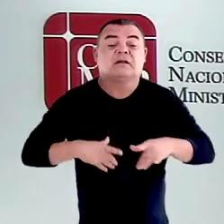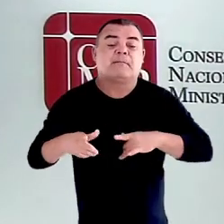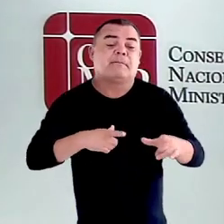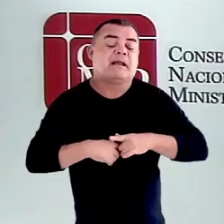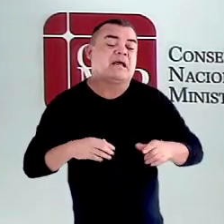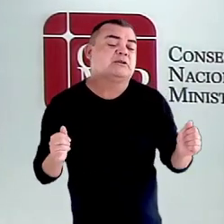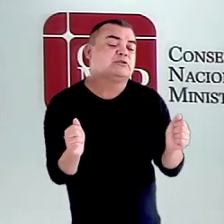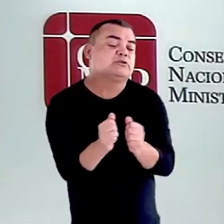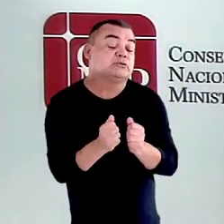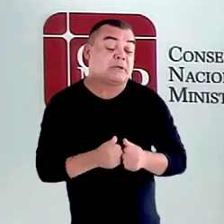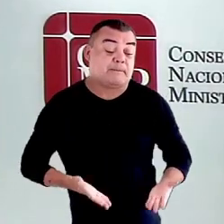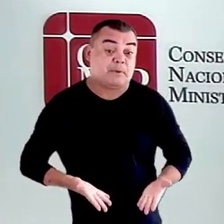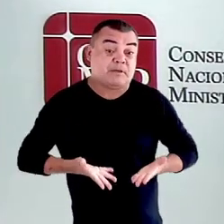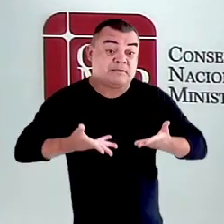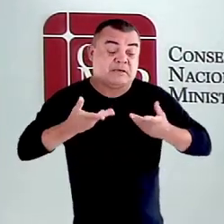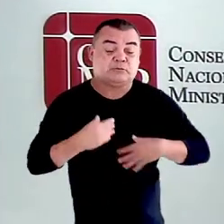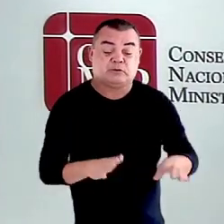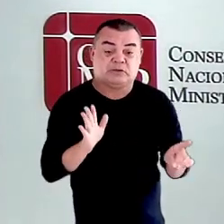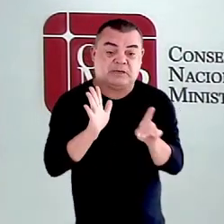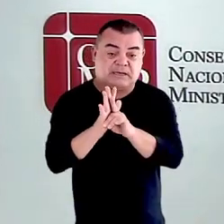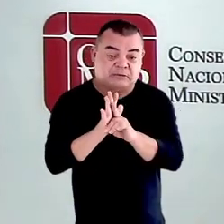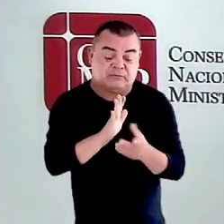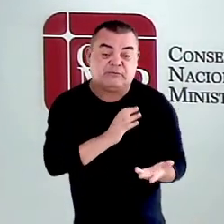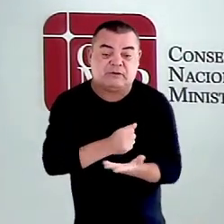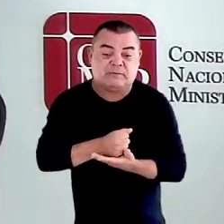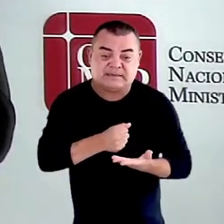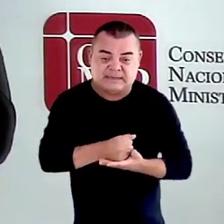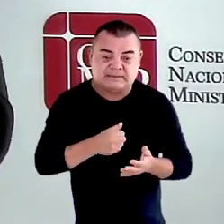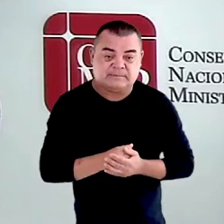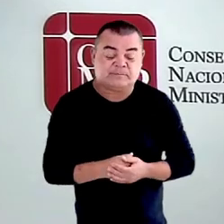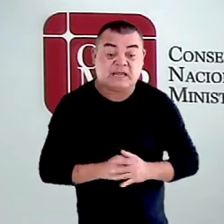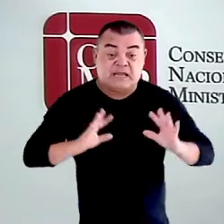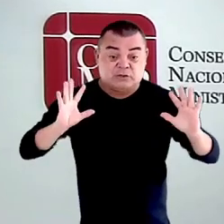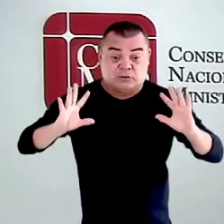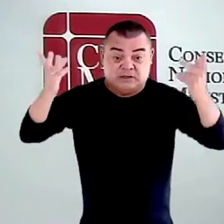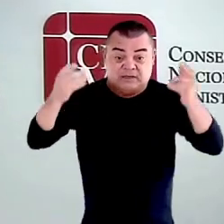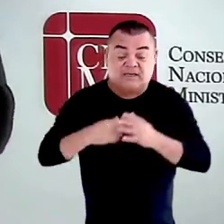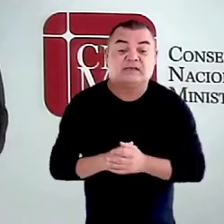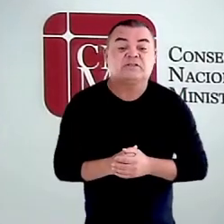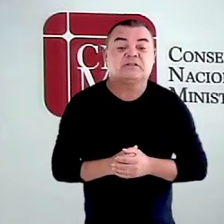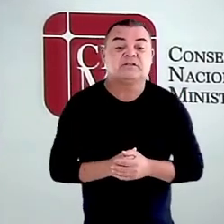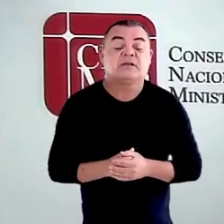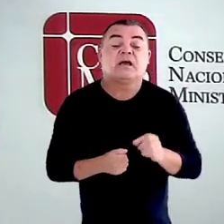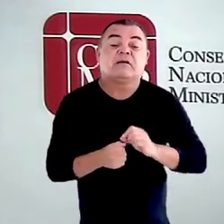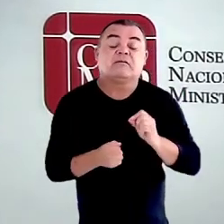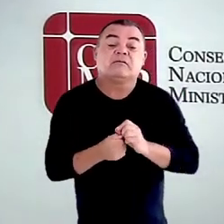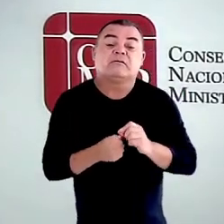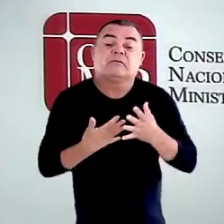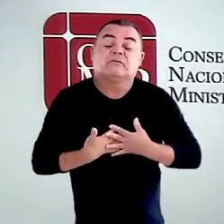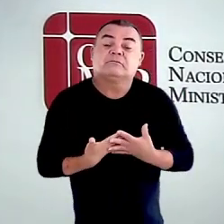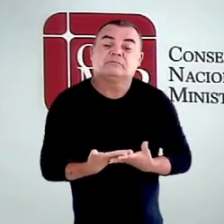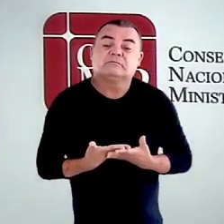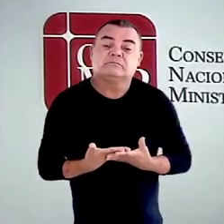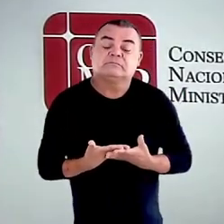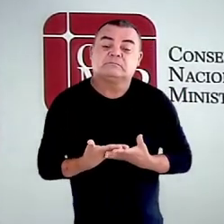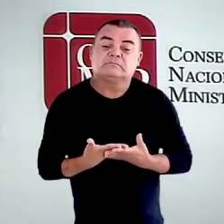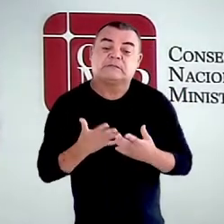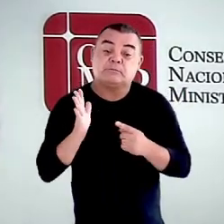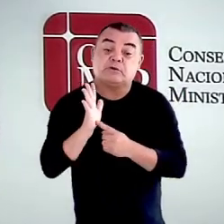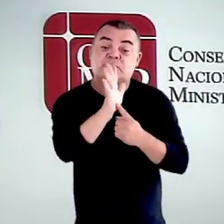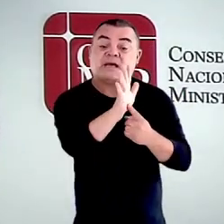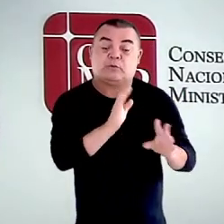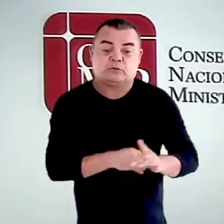na promoção dos direitos fundamentais. A solenidade de lançamento faz alusão do Dia Mundial da